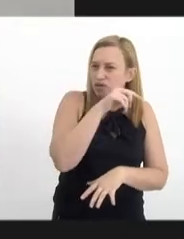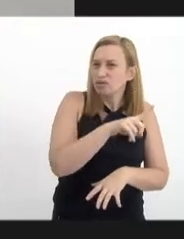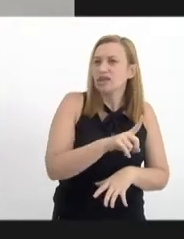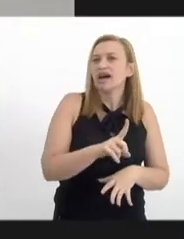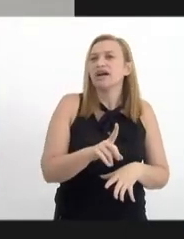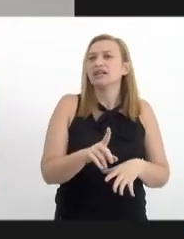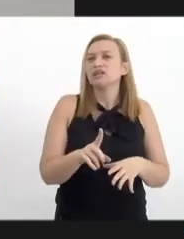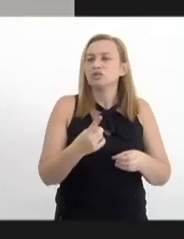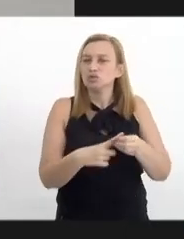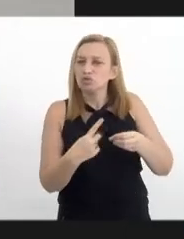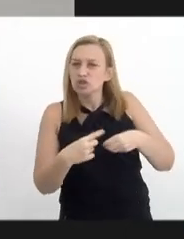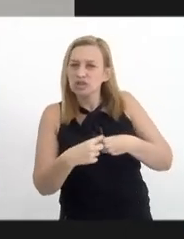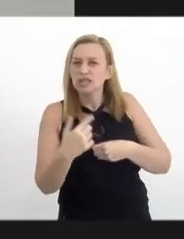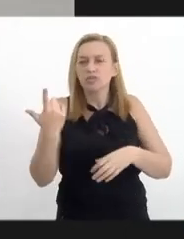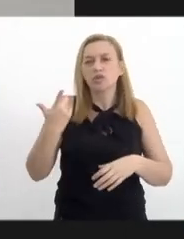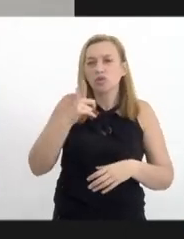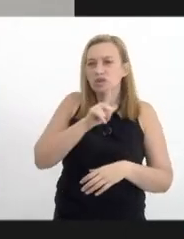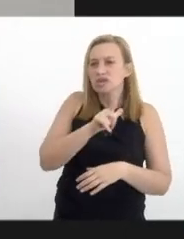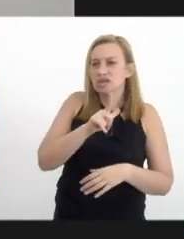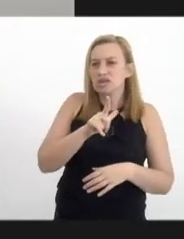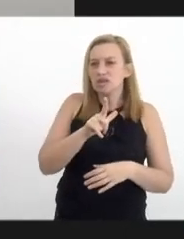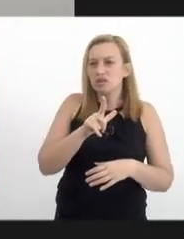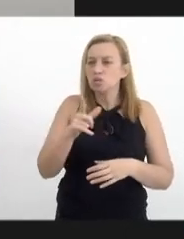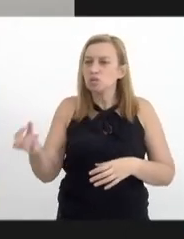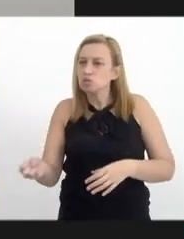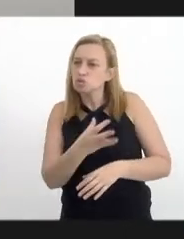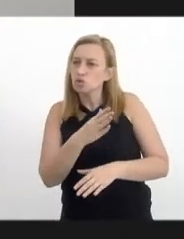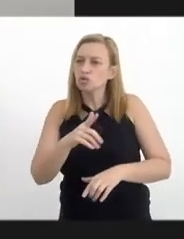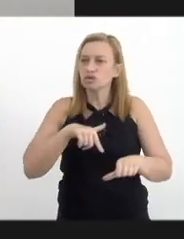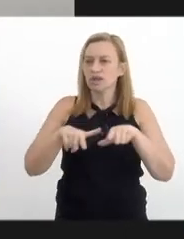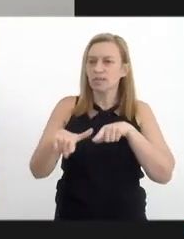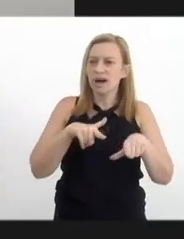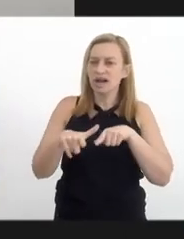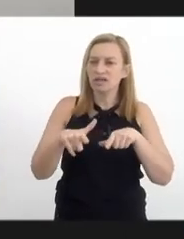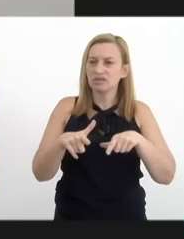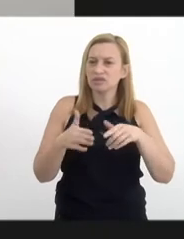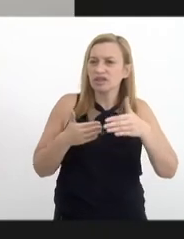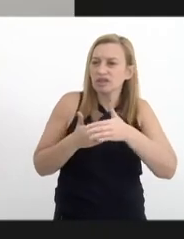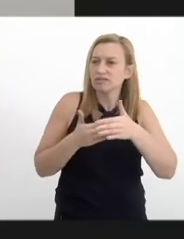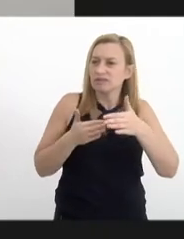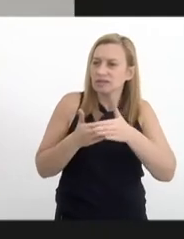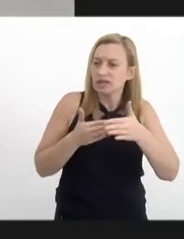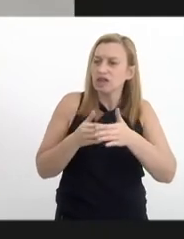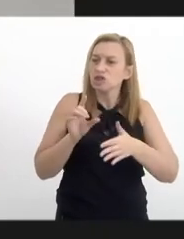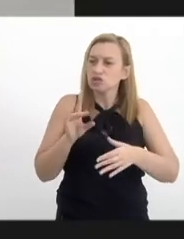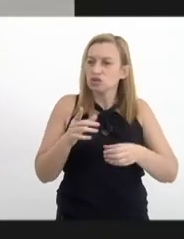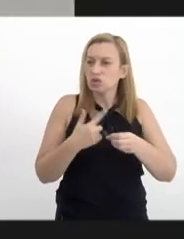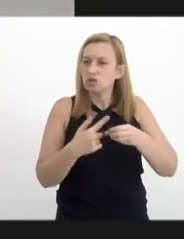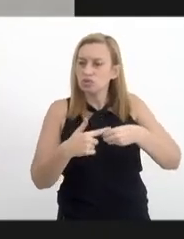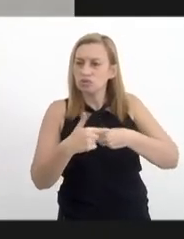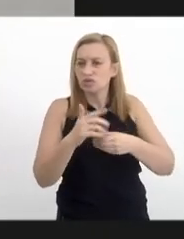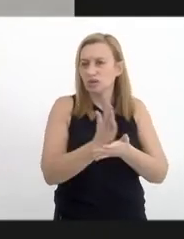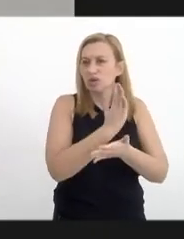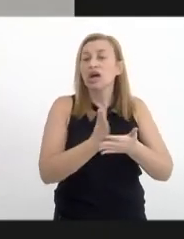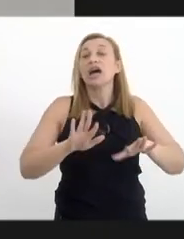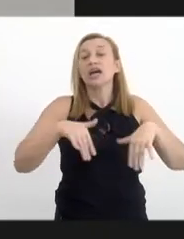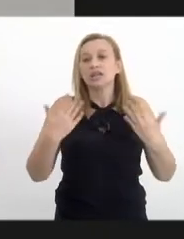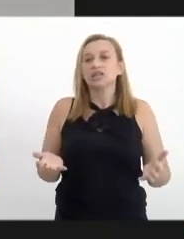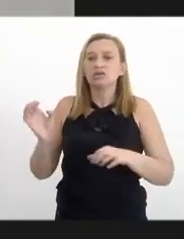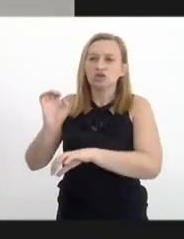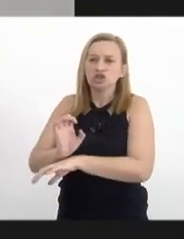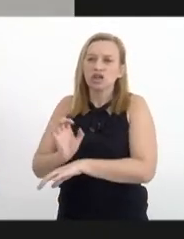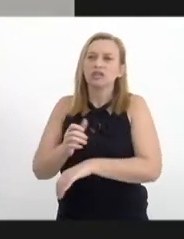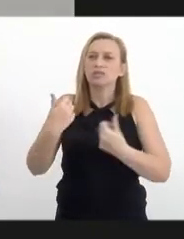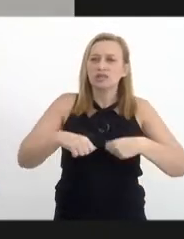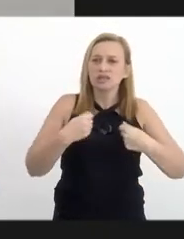que os municípios consigam implantar novos serviços e fica muito onerado apenas para os municípios. Então, nós do Estado com o cofinanciamento nós temos